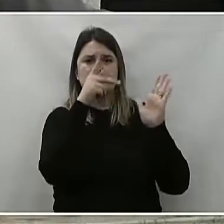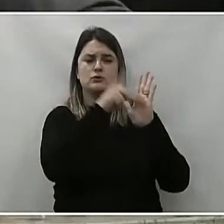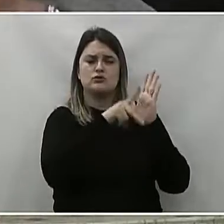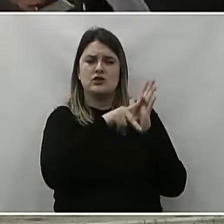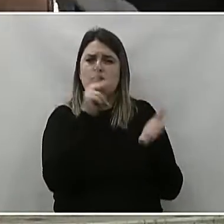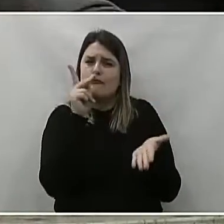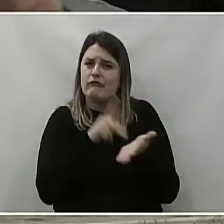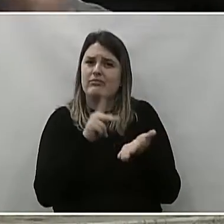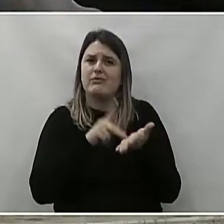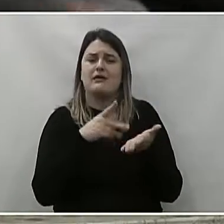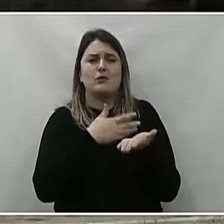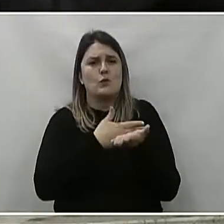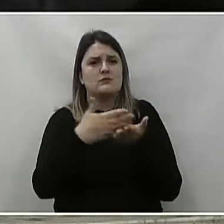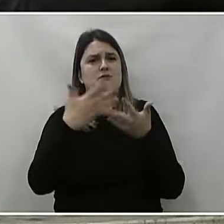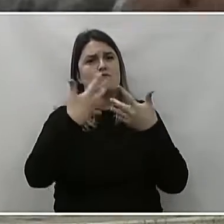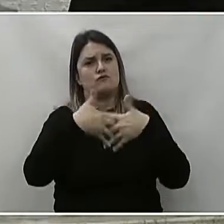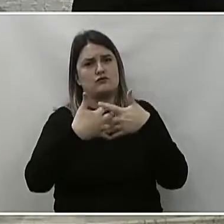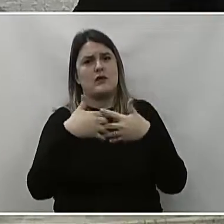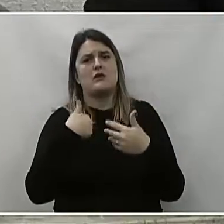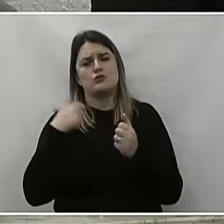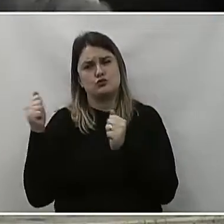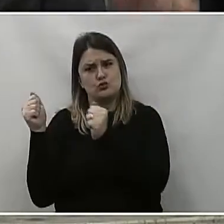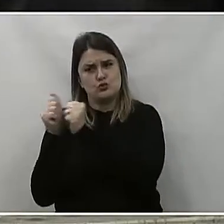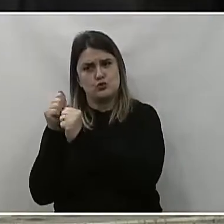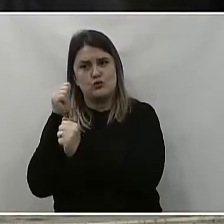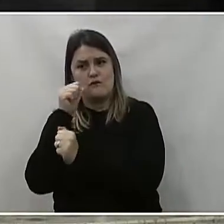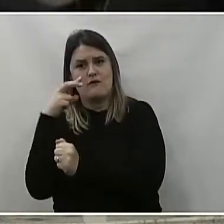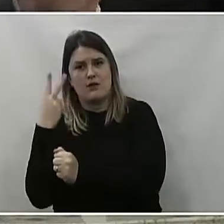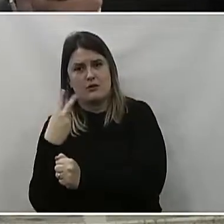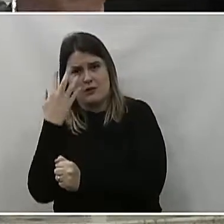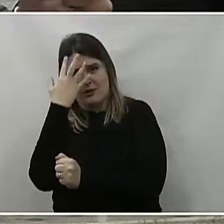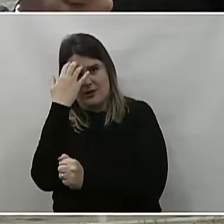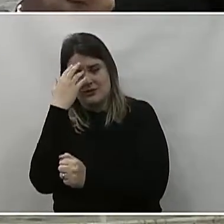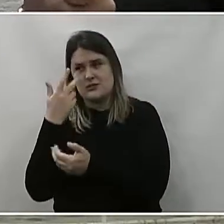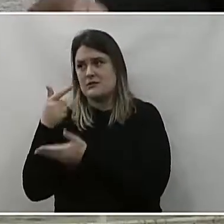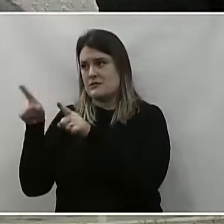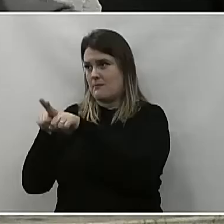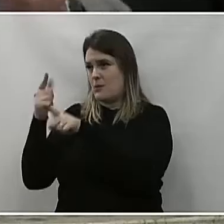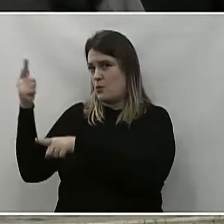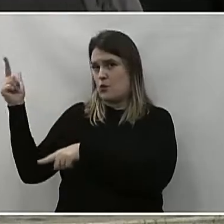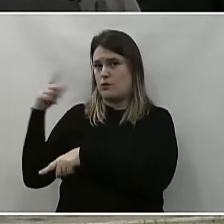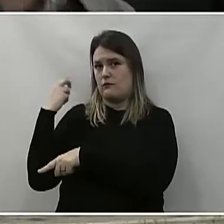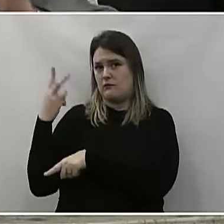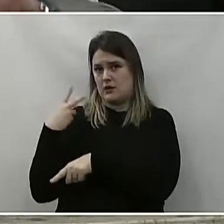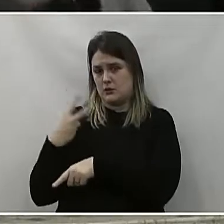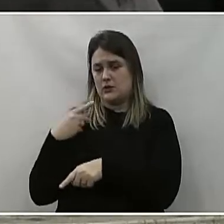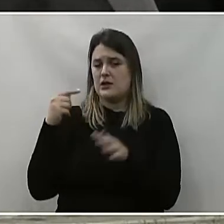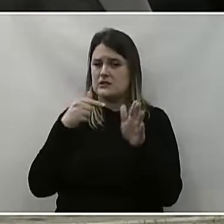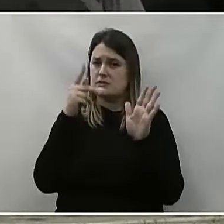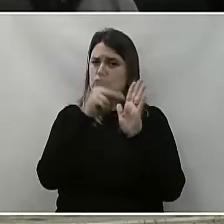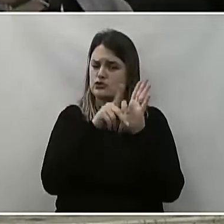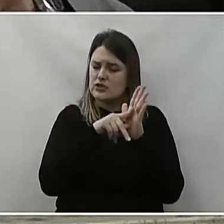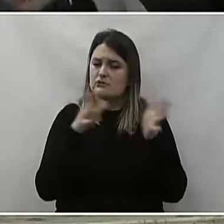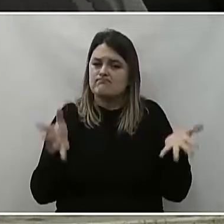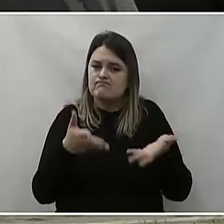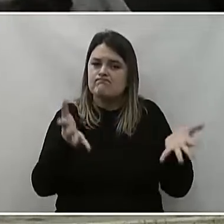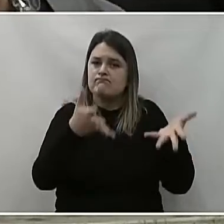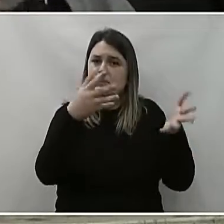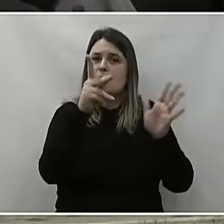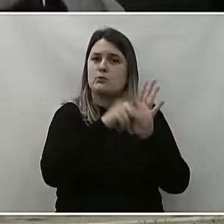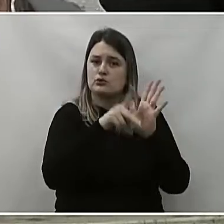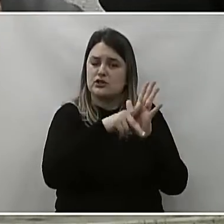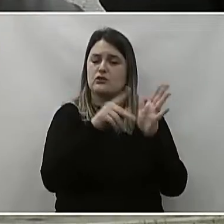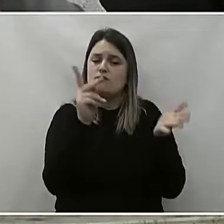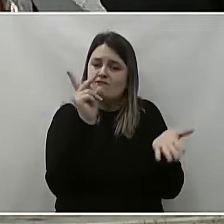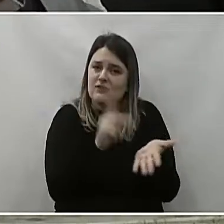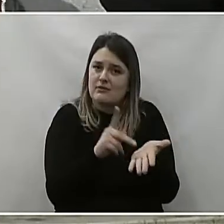se torne realidade. E vou junto, ao lado da senhora vereadora, e com os nobres vereadores que aqui estão, para que esse projeto se torne realidade e que ele